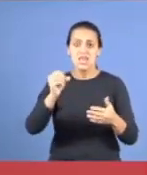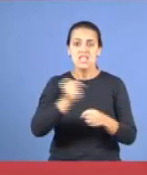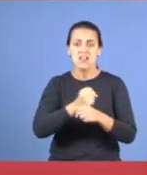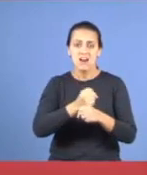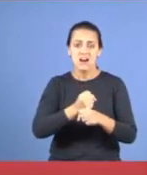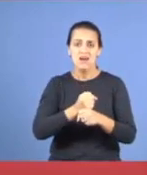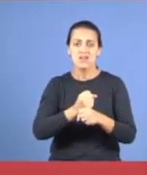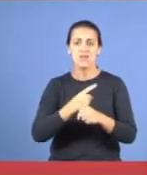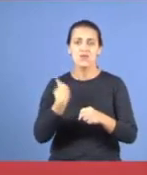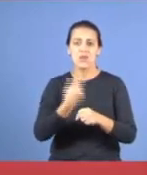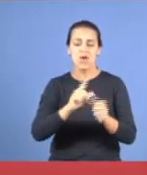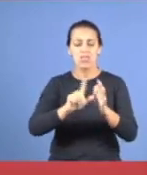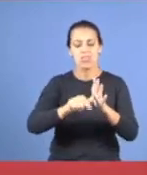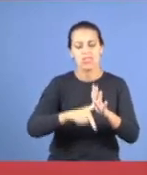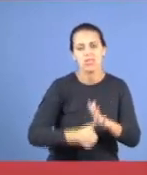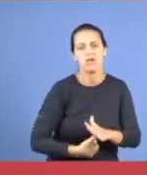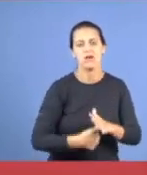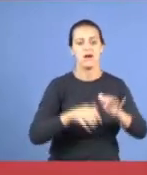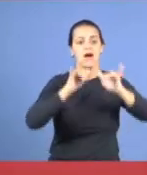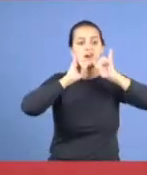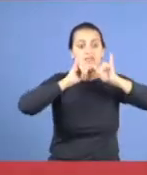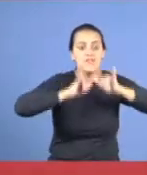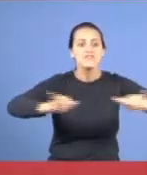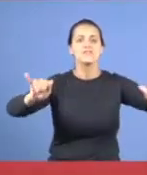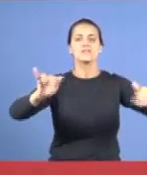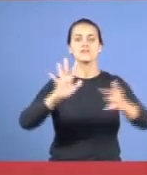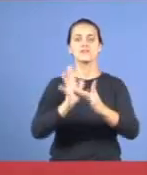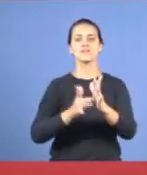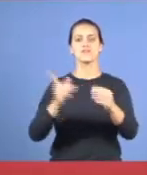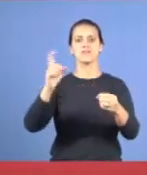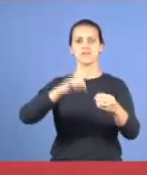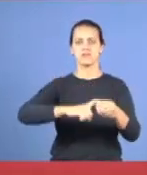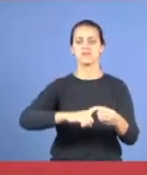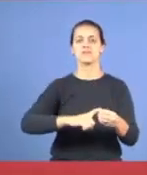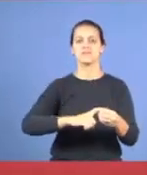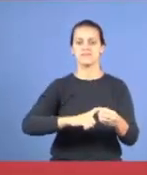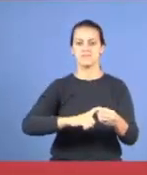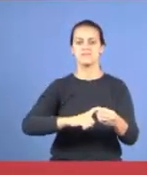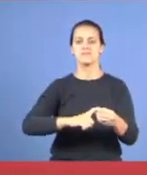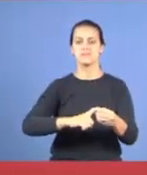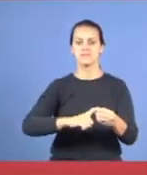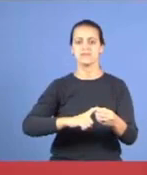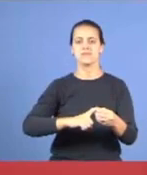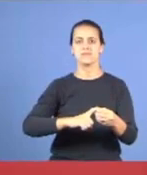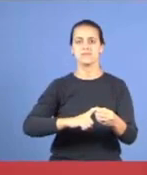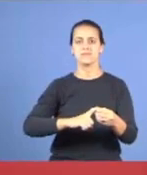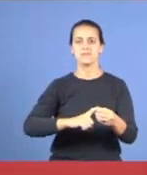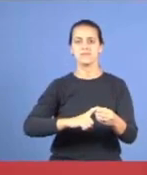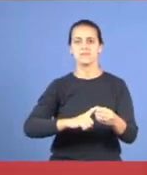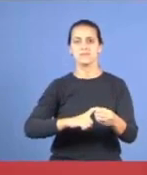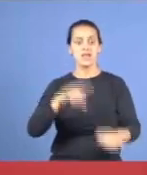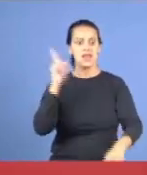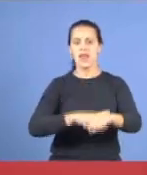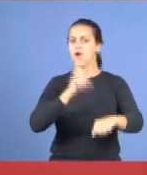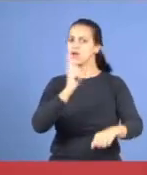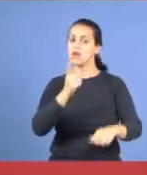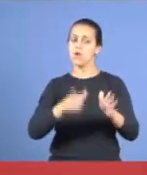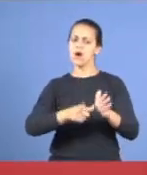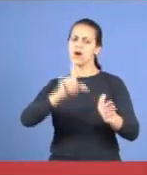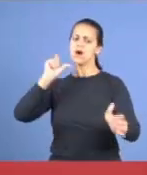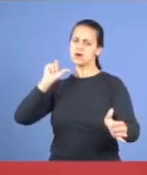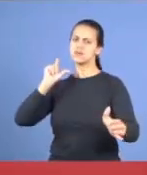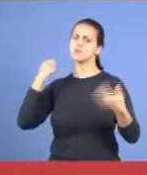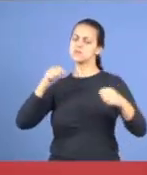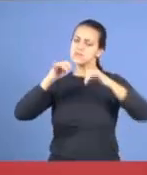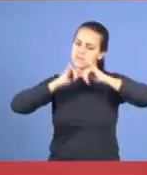em dizer, da sua vinda, a igreja, ela não vai dizer, que Jesus vem na hora, não, estou indo, tchau, Jesus está chegando, estou indo,